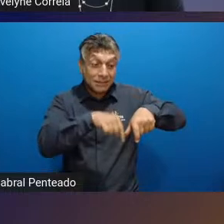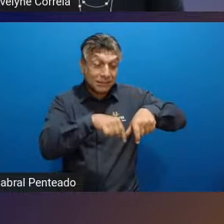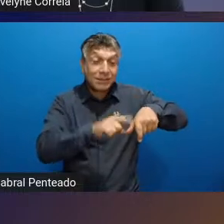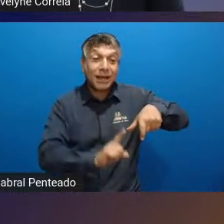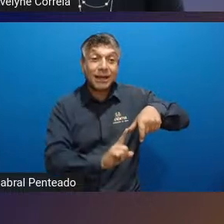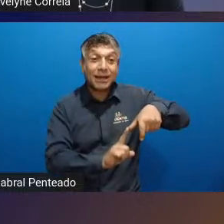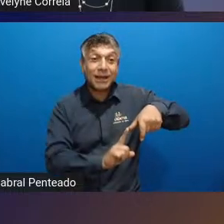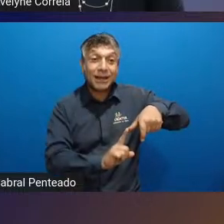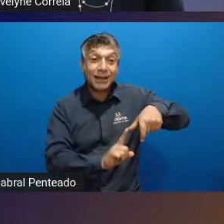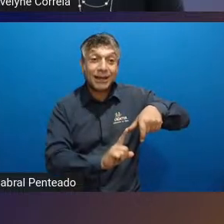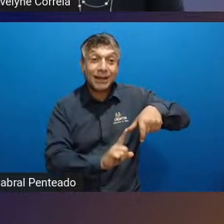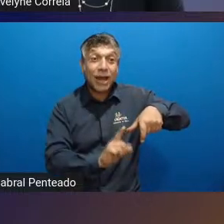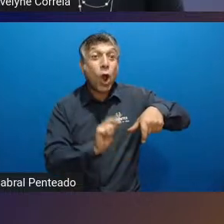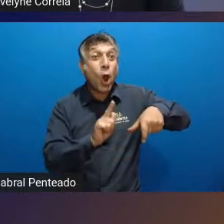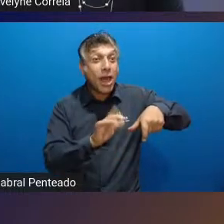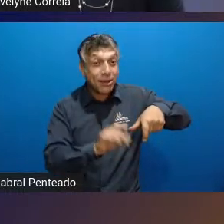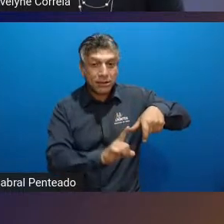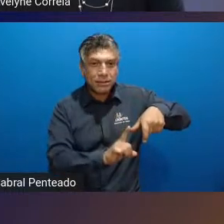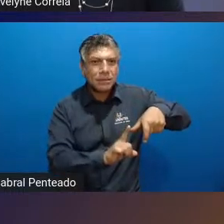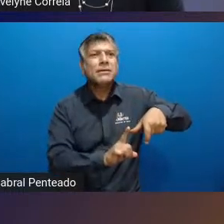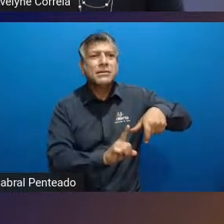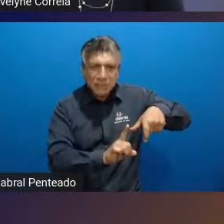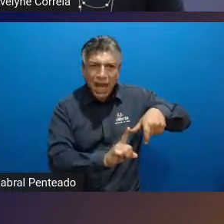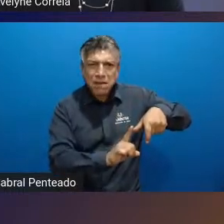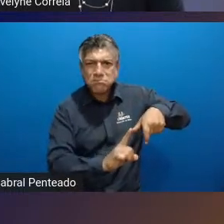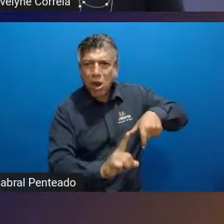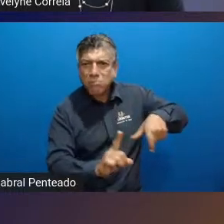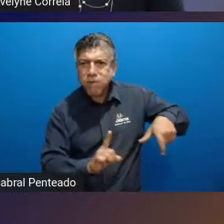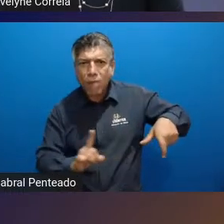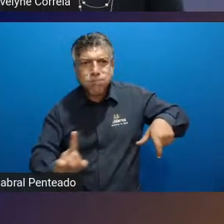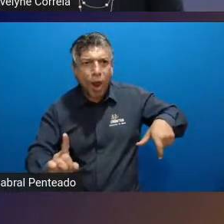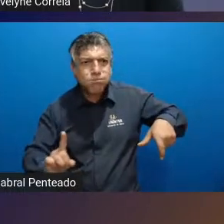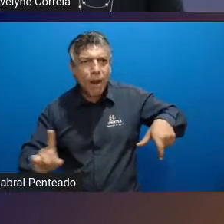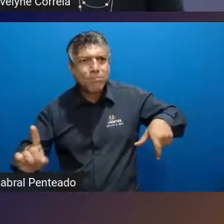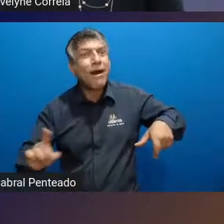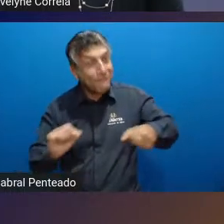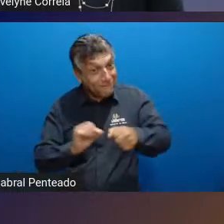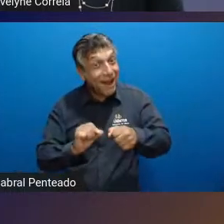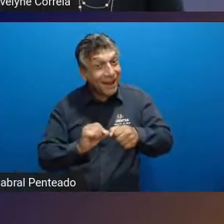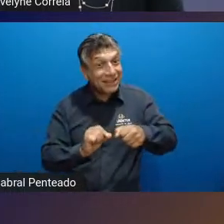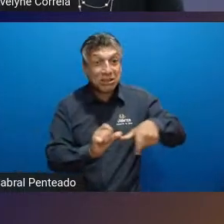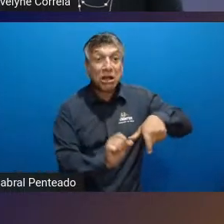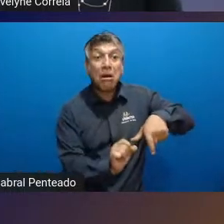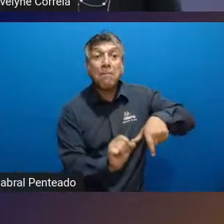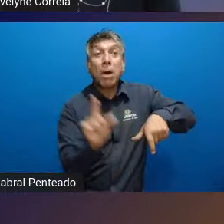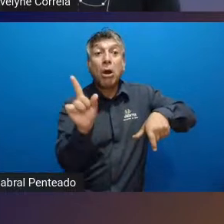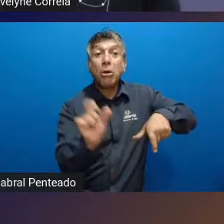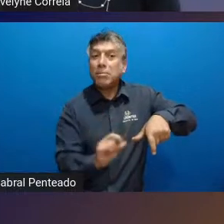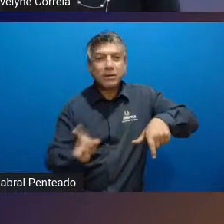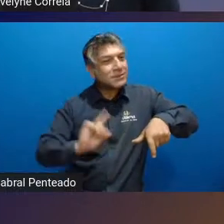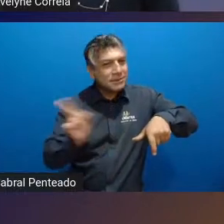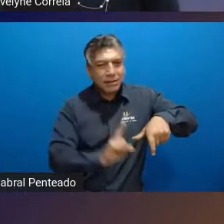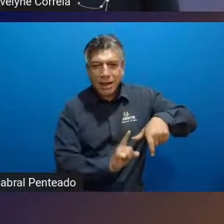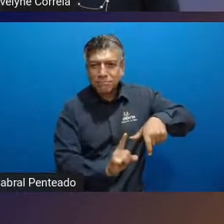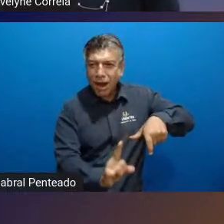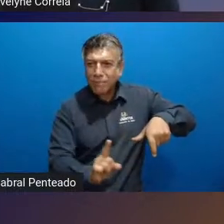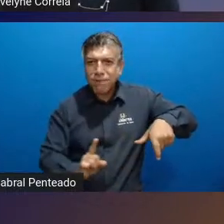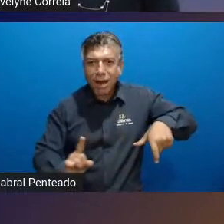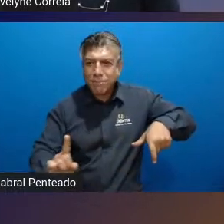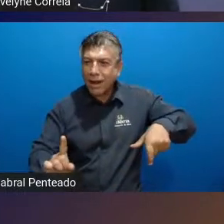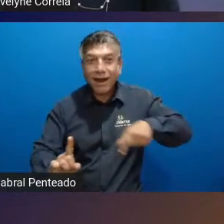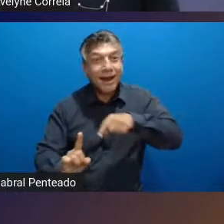bola nos pés né os goleiros saindo tocando a bola no chão aí os zagueiros abrindo bem lá para jogar então